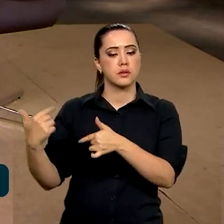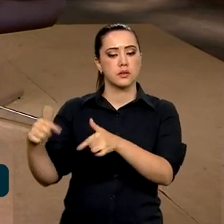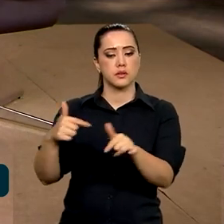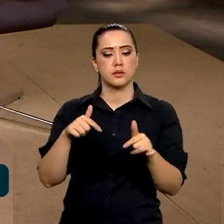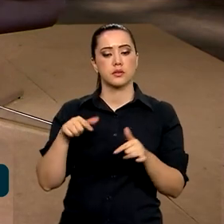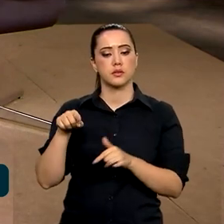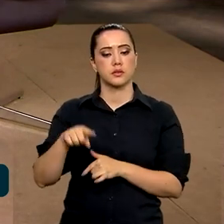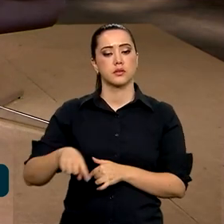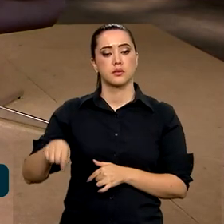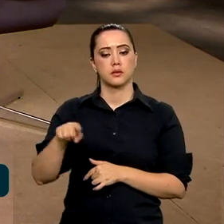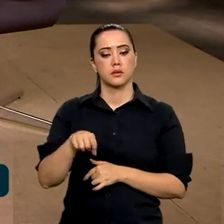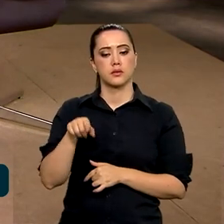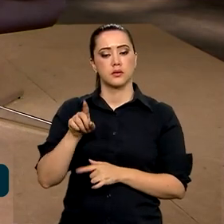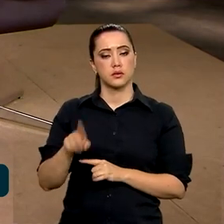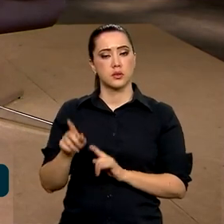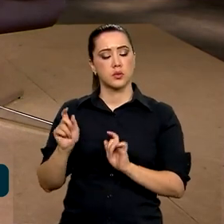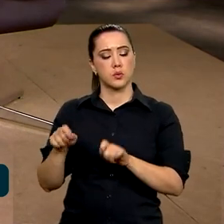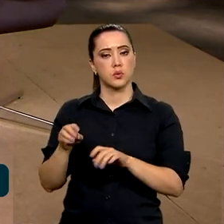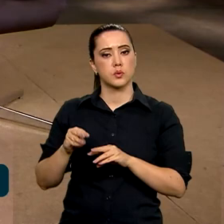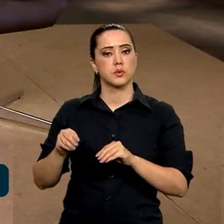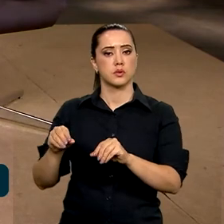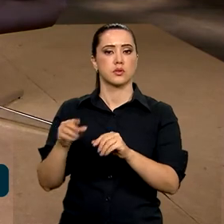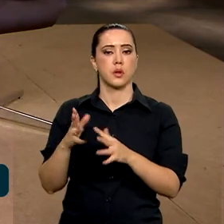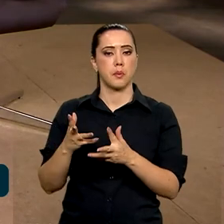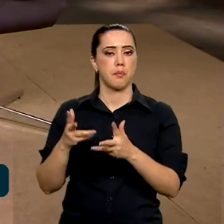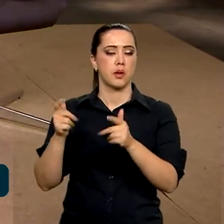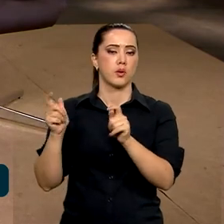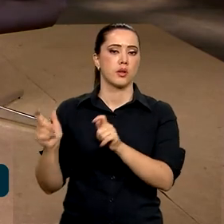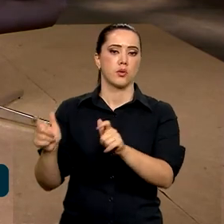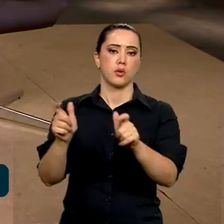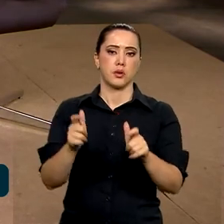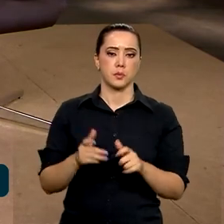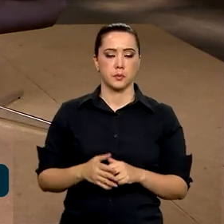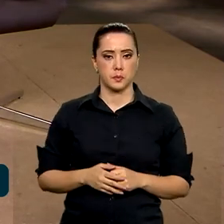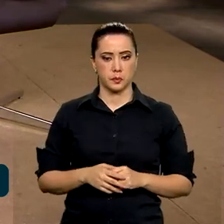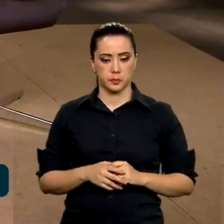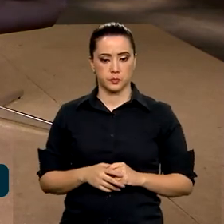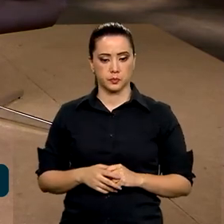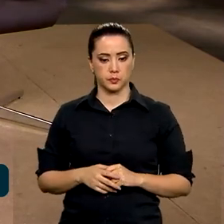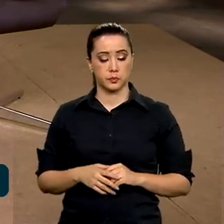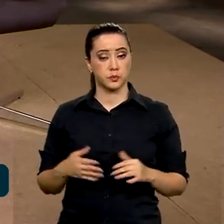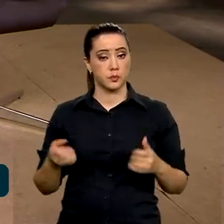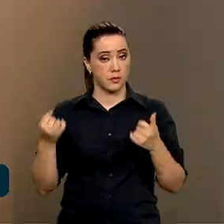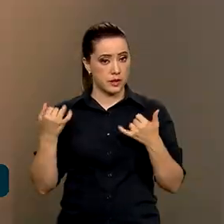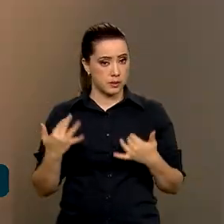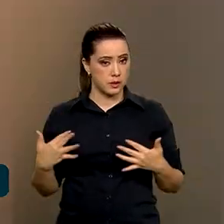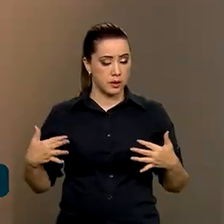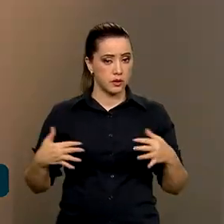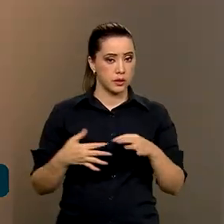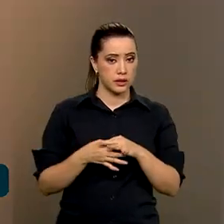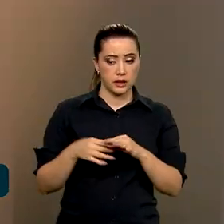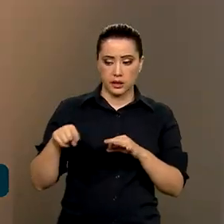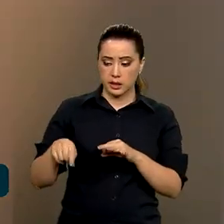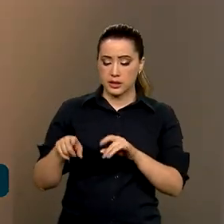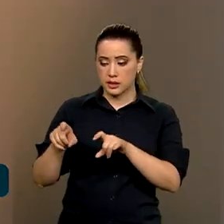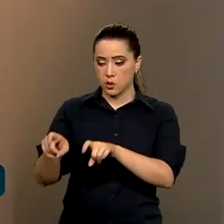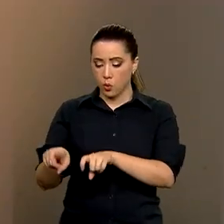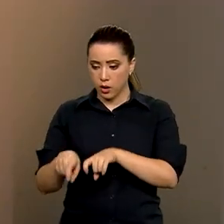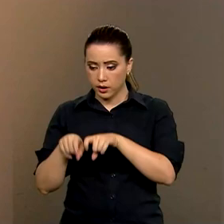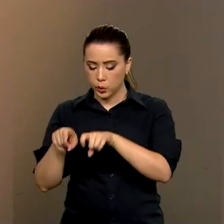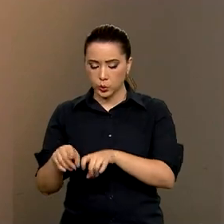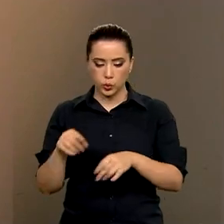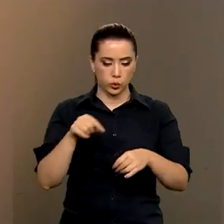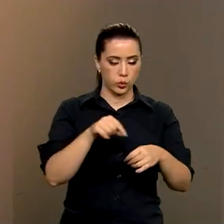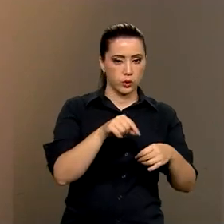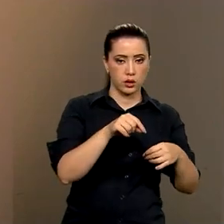com aquele tipo de solo e melhorar aquela área, recuperar aquelas áreas. Eu falei da integração lavoura-pecuária-floresta. E é um